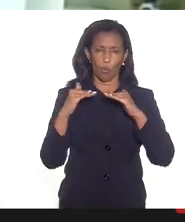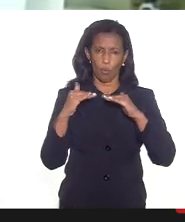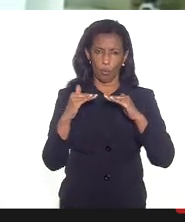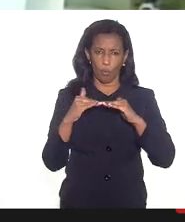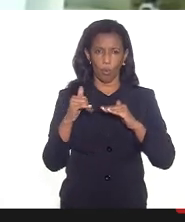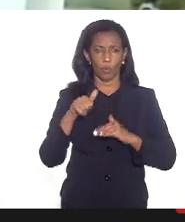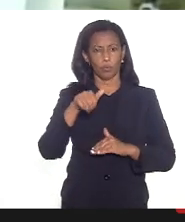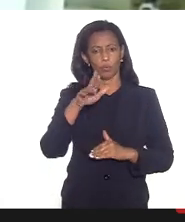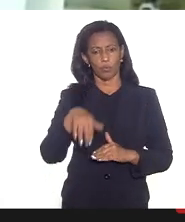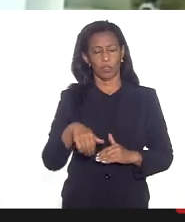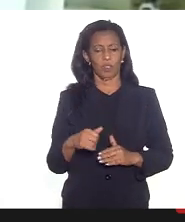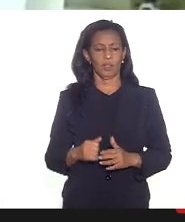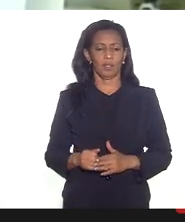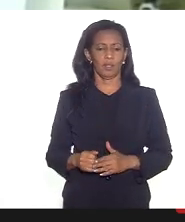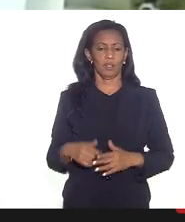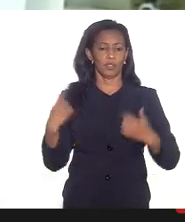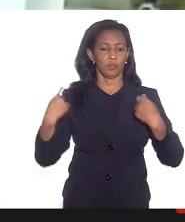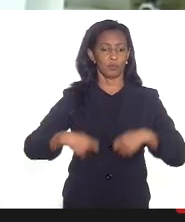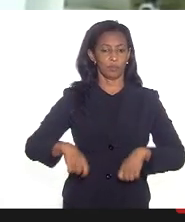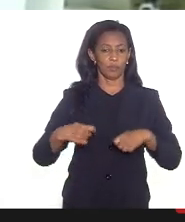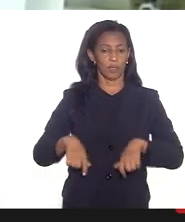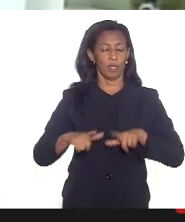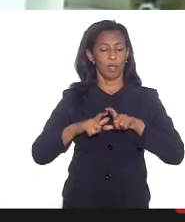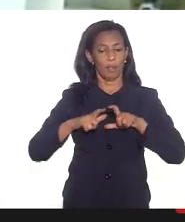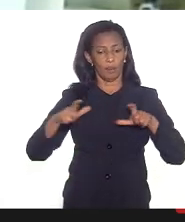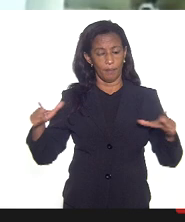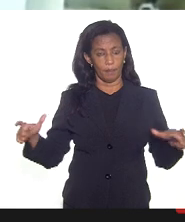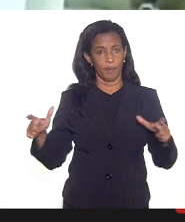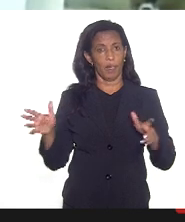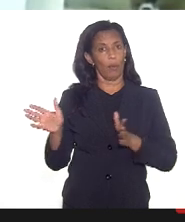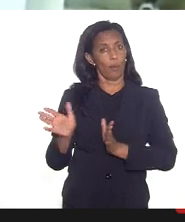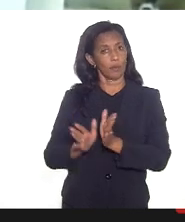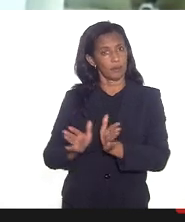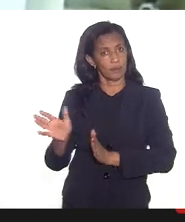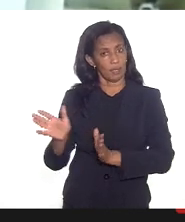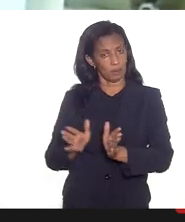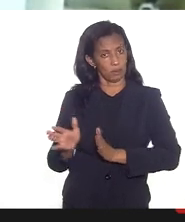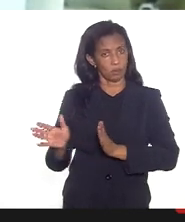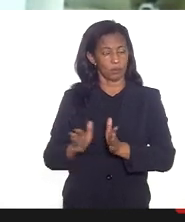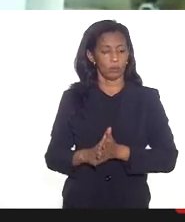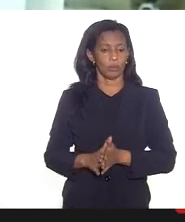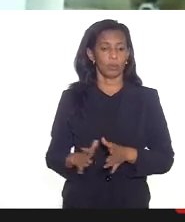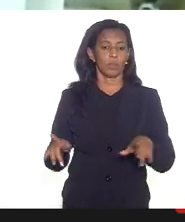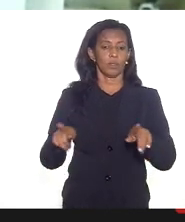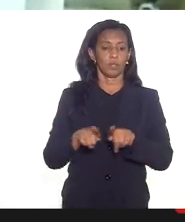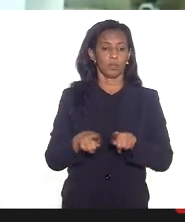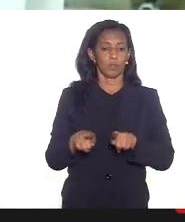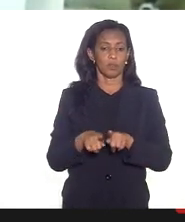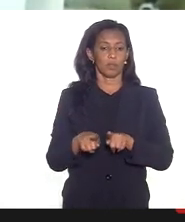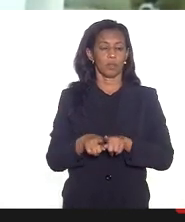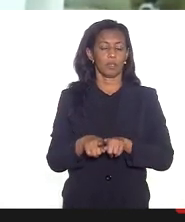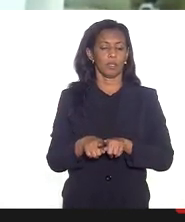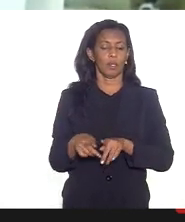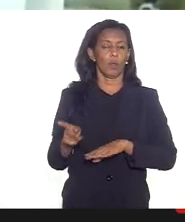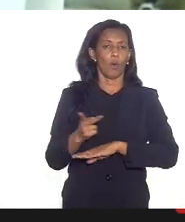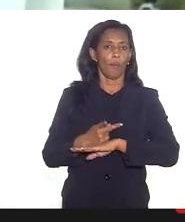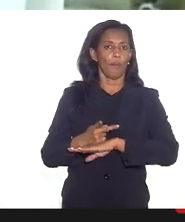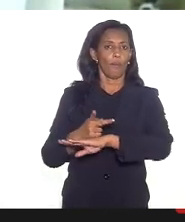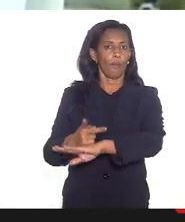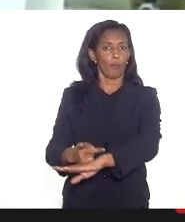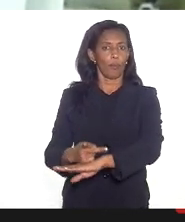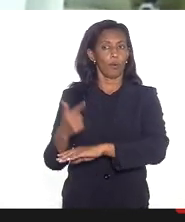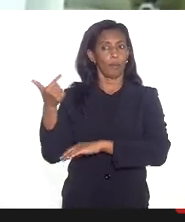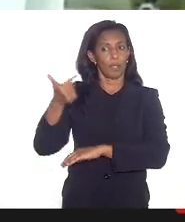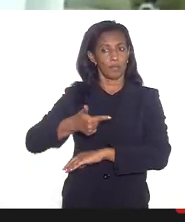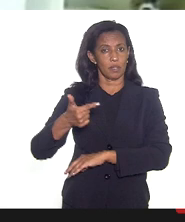está advogando aí que a gente precisa ampliar o acesso inclusive com a questão da busca ativa para a